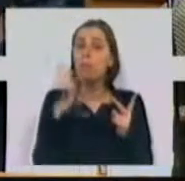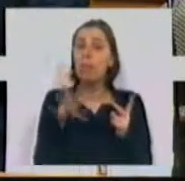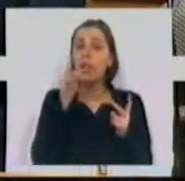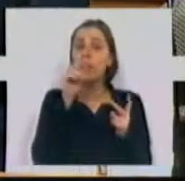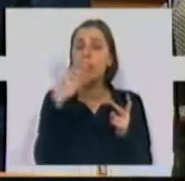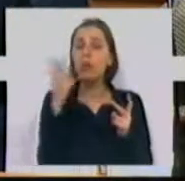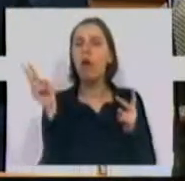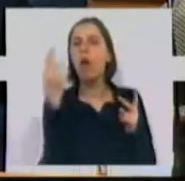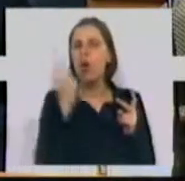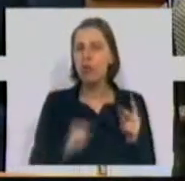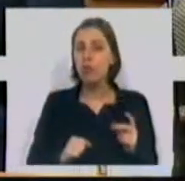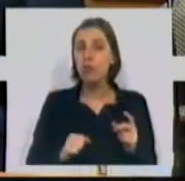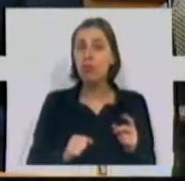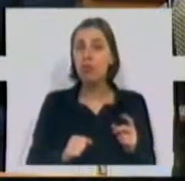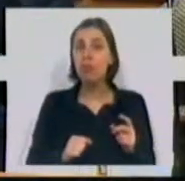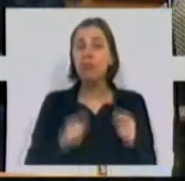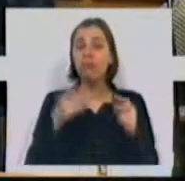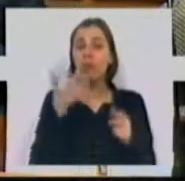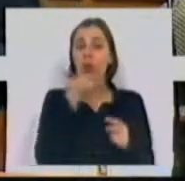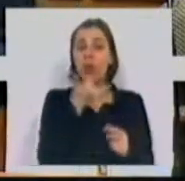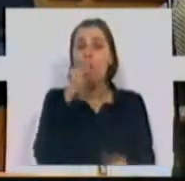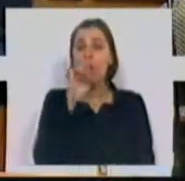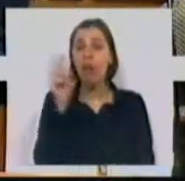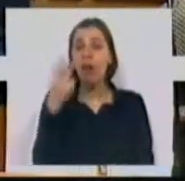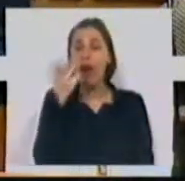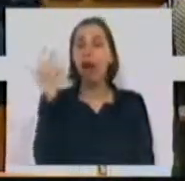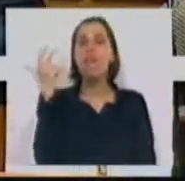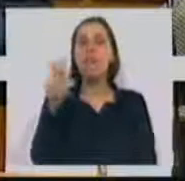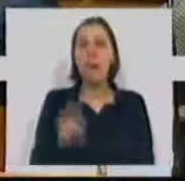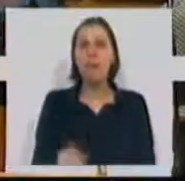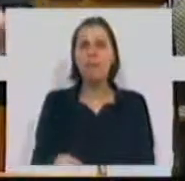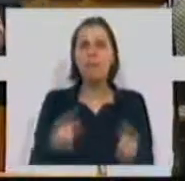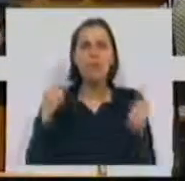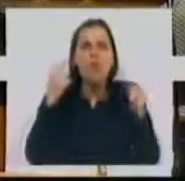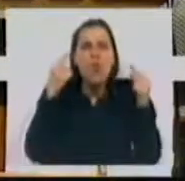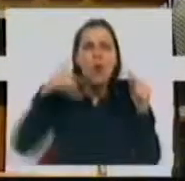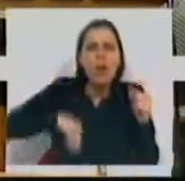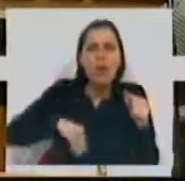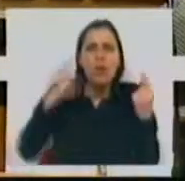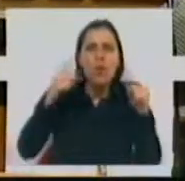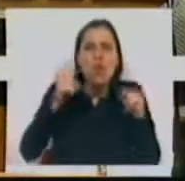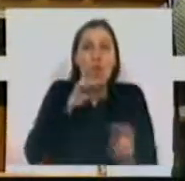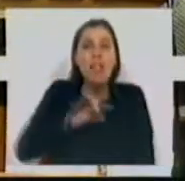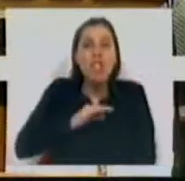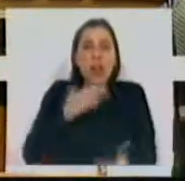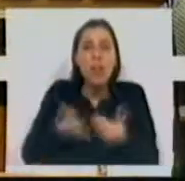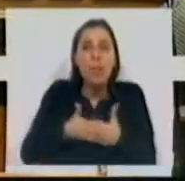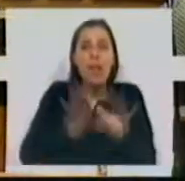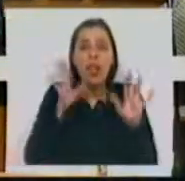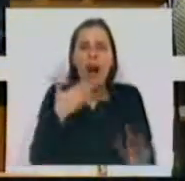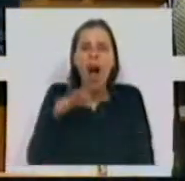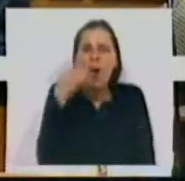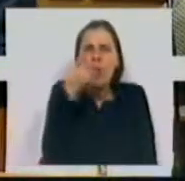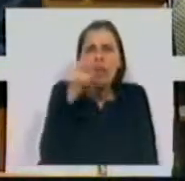31 euros, que passou para 280 euros de reforma. O único rendimento que tem uma senhora, uma idosa, de